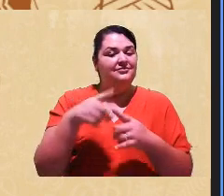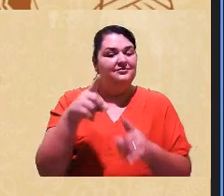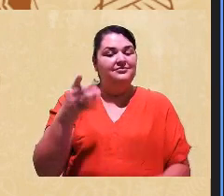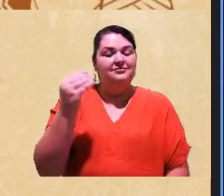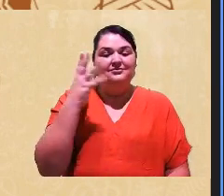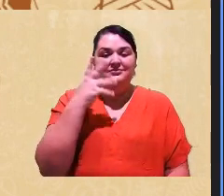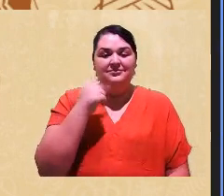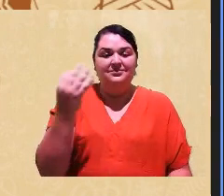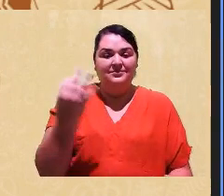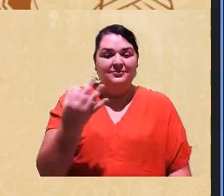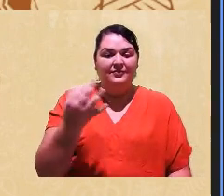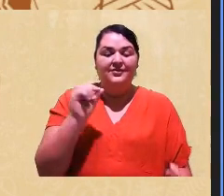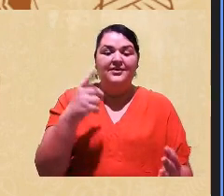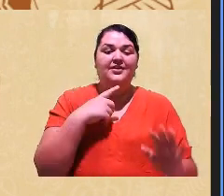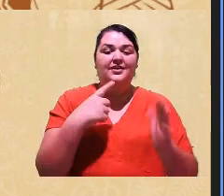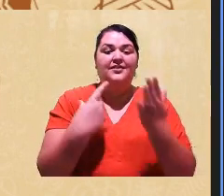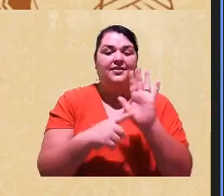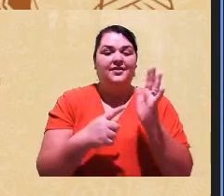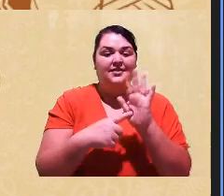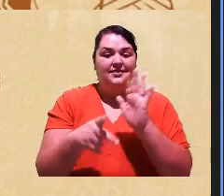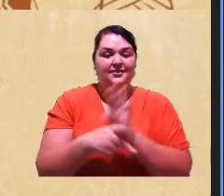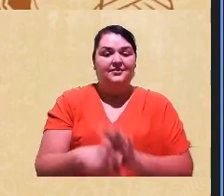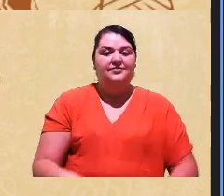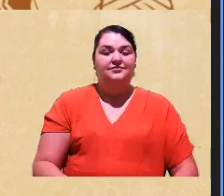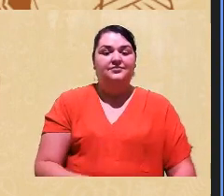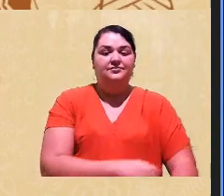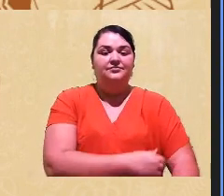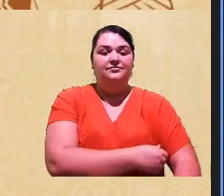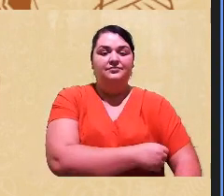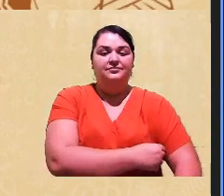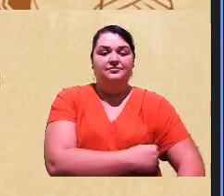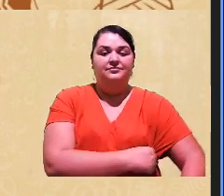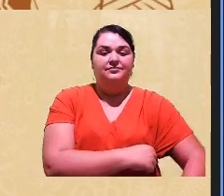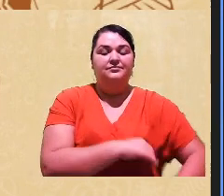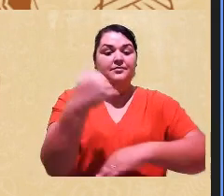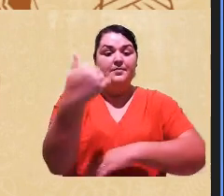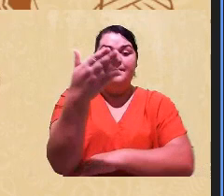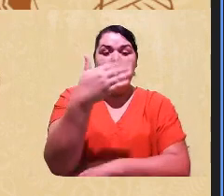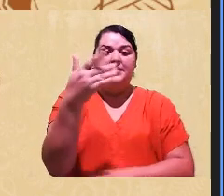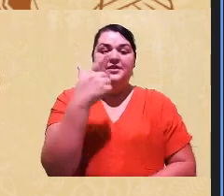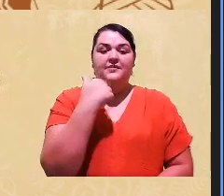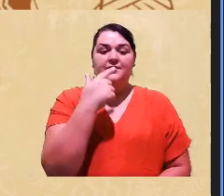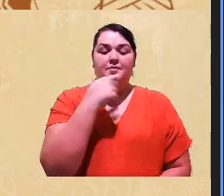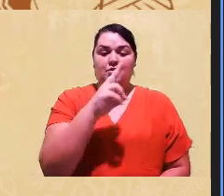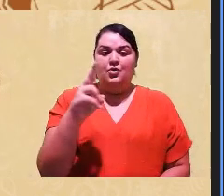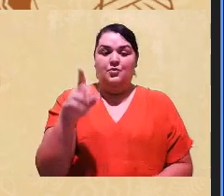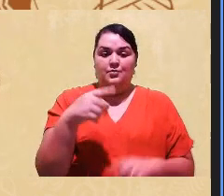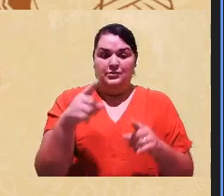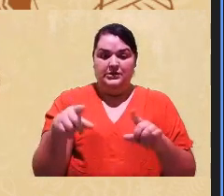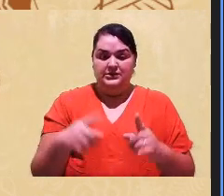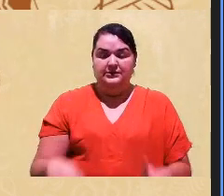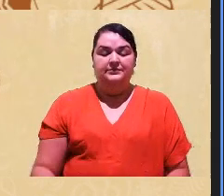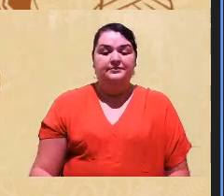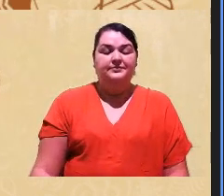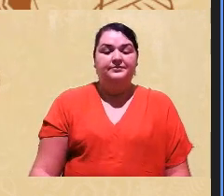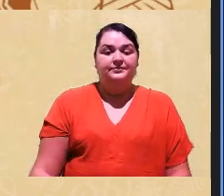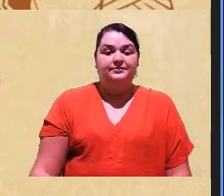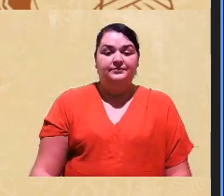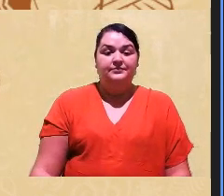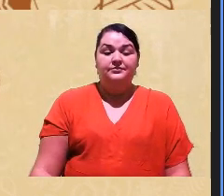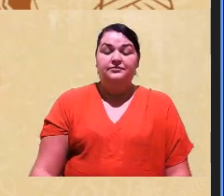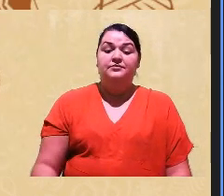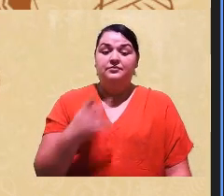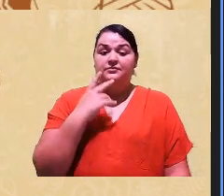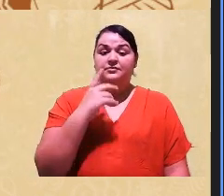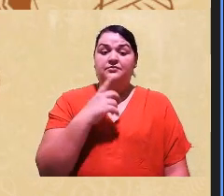e o que elas estavam dizendo, mas bandeira vermelha é nome da música. E pra falar sobre heteroidentificação,